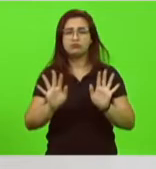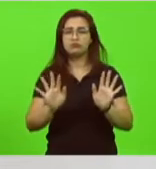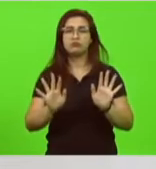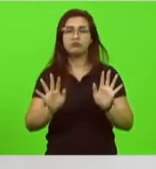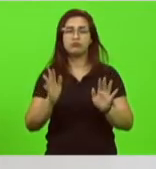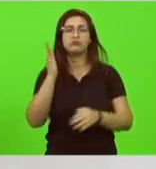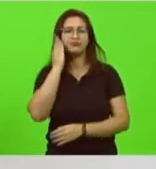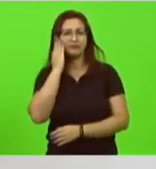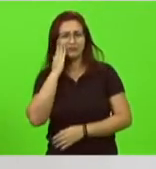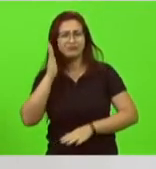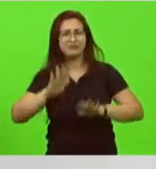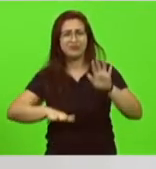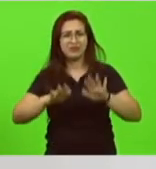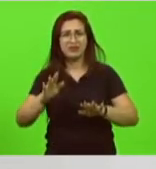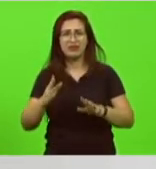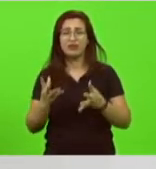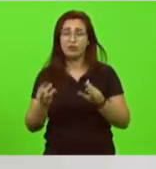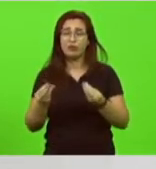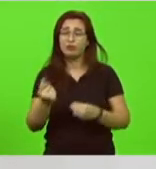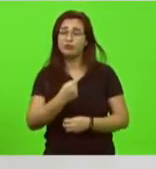nós nos sentimos